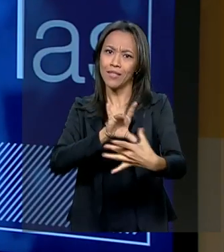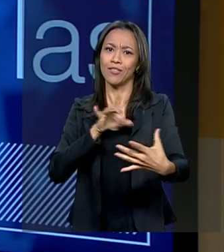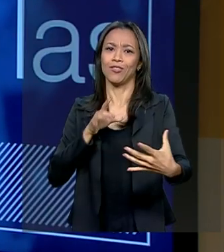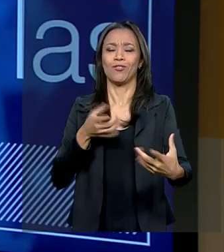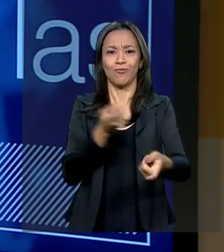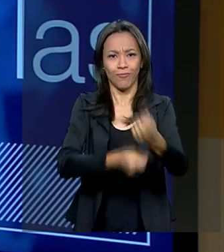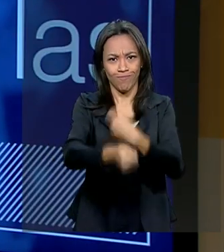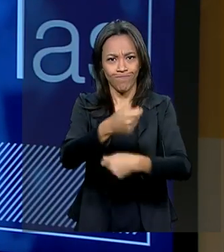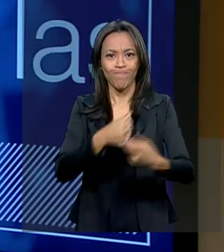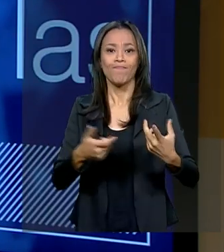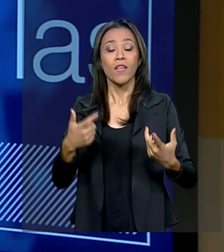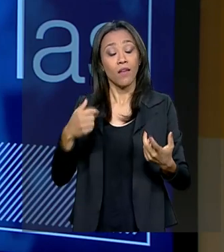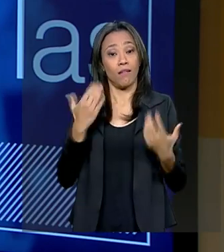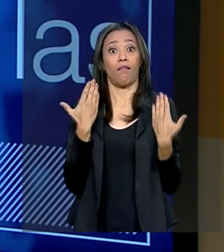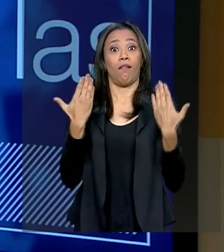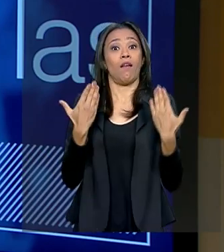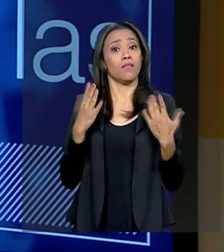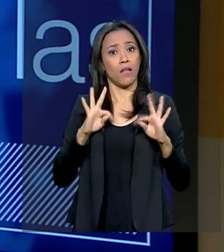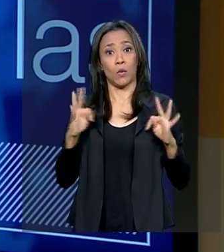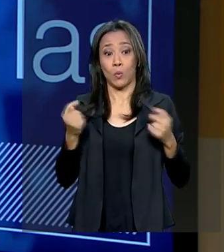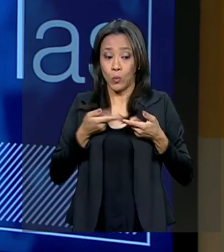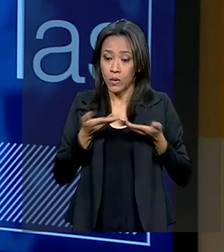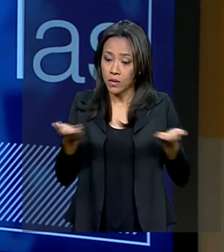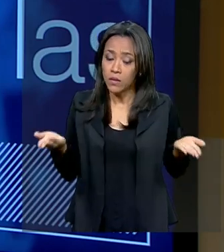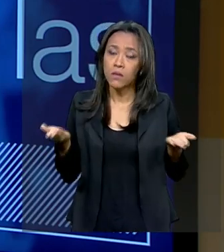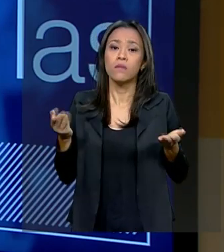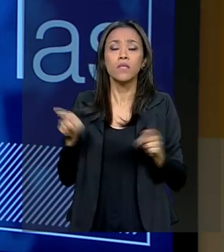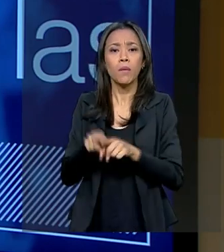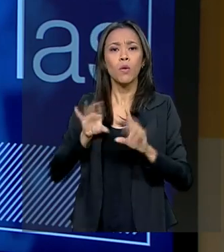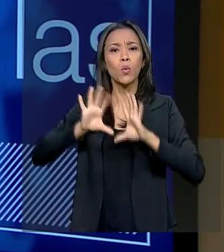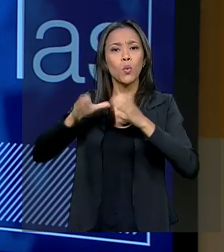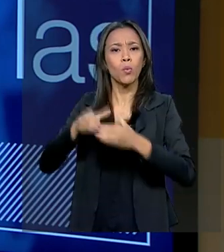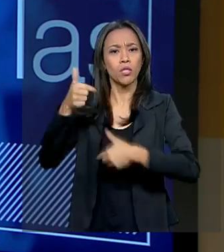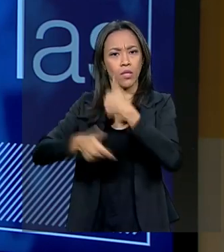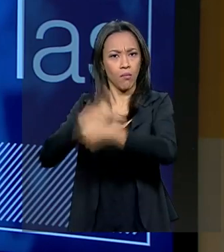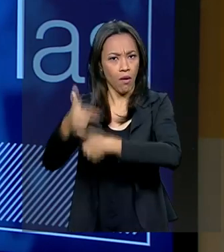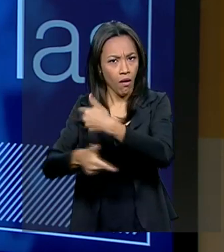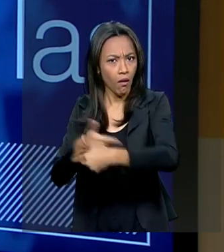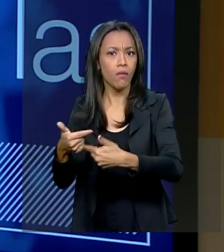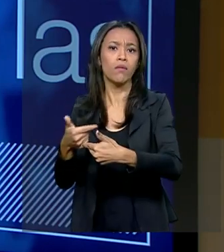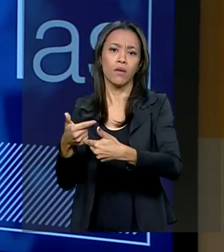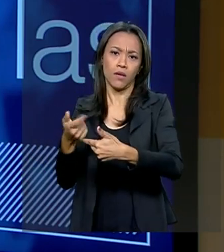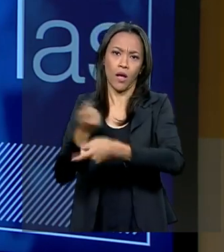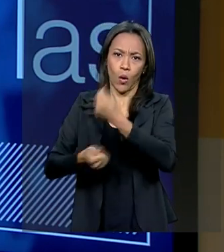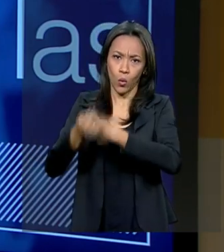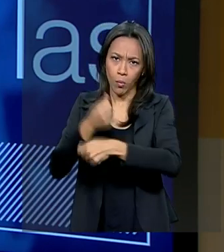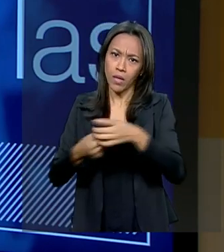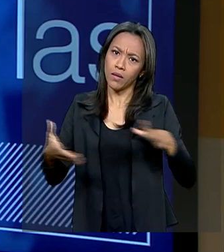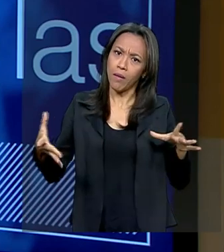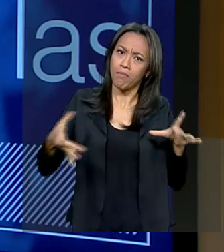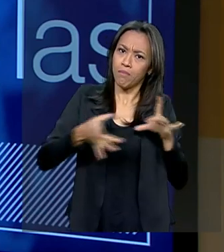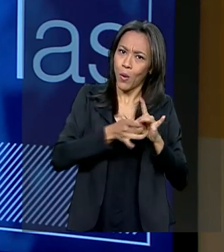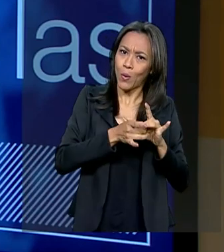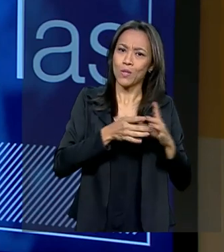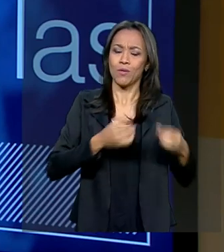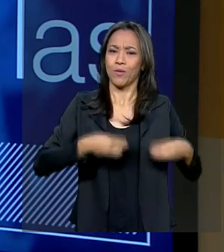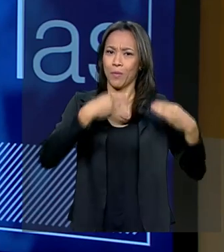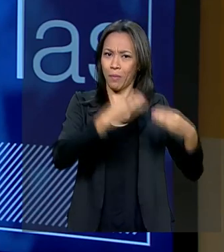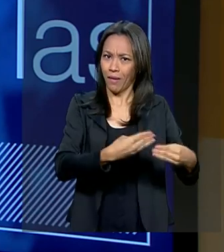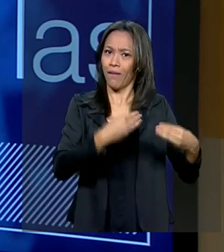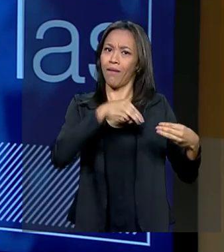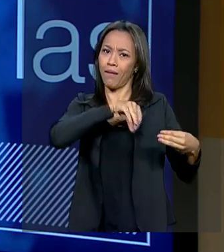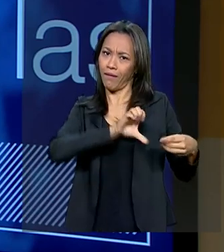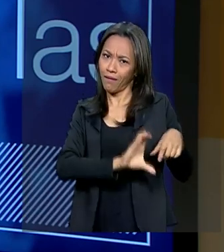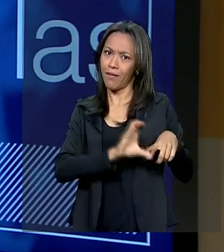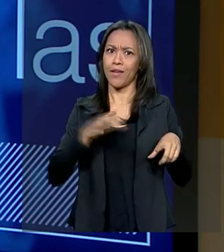e o trabalho da equipe de economia, que está muito próxima do Ministério da Educação. O pessoal comenta que nunca viu o Ministério da Educação tão